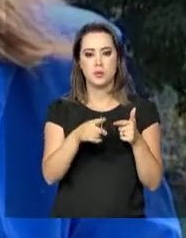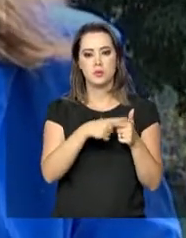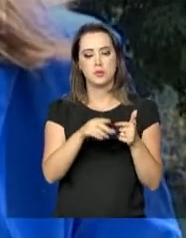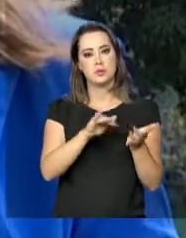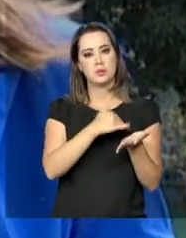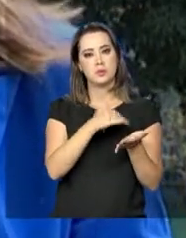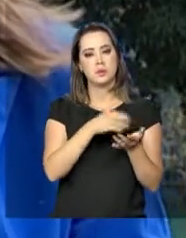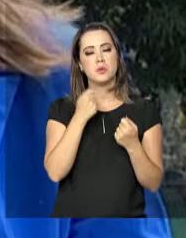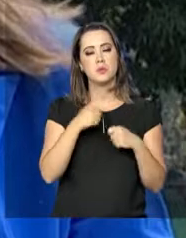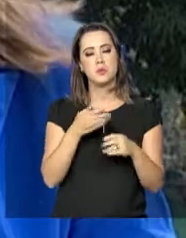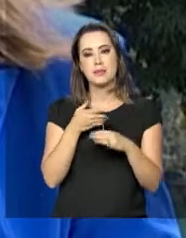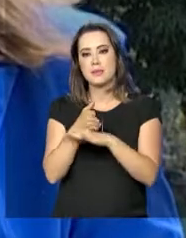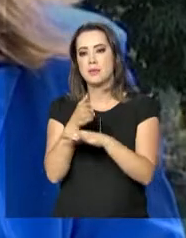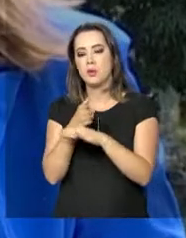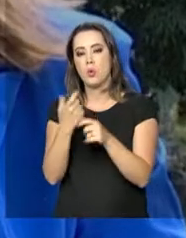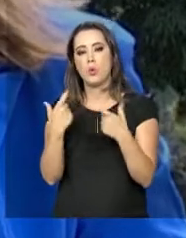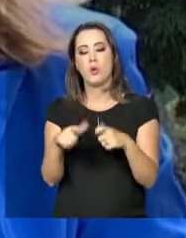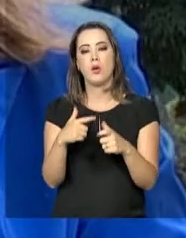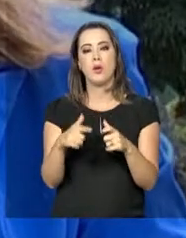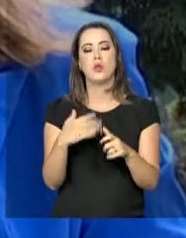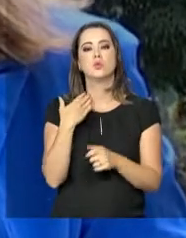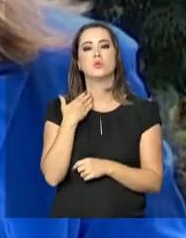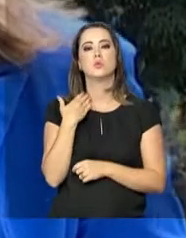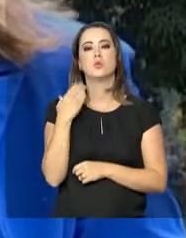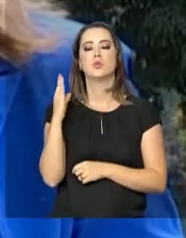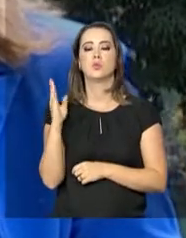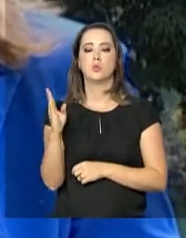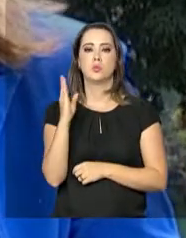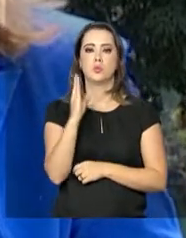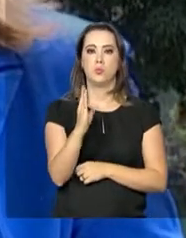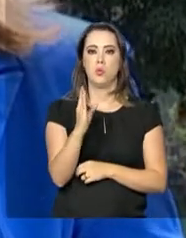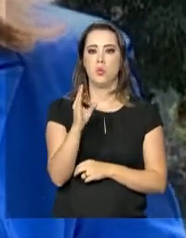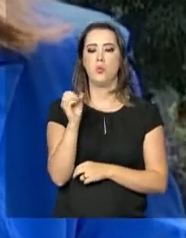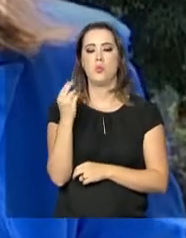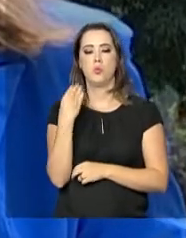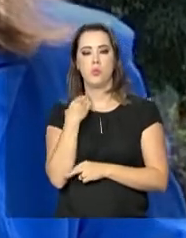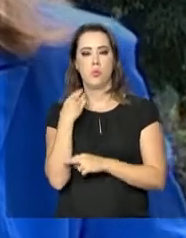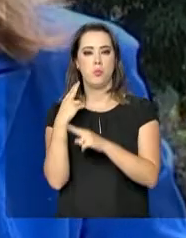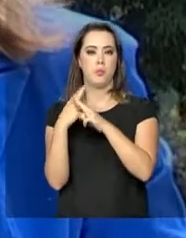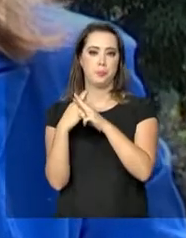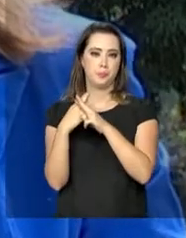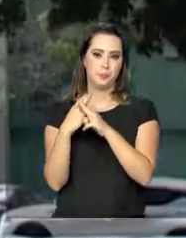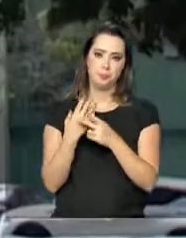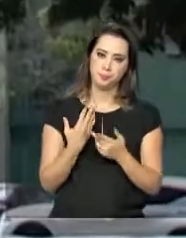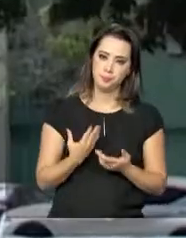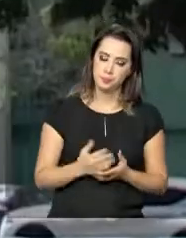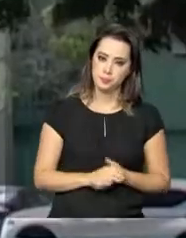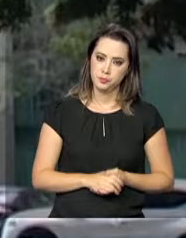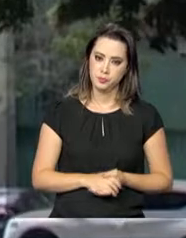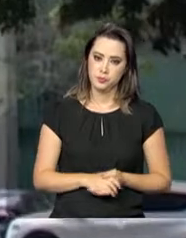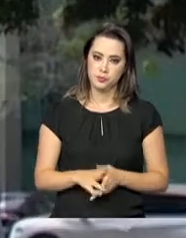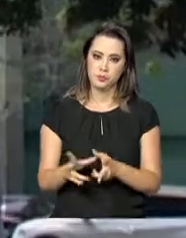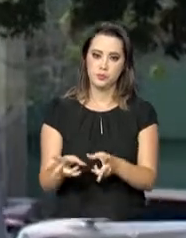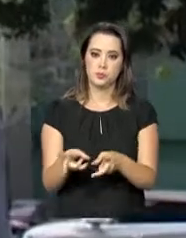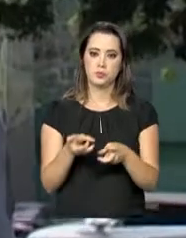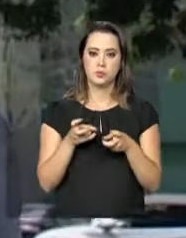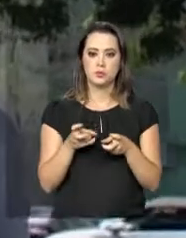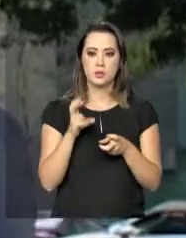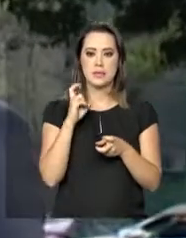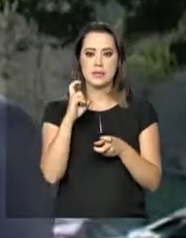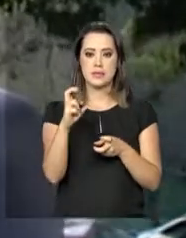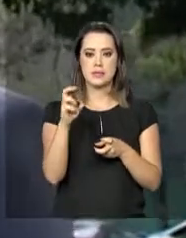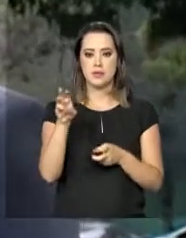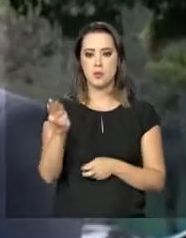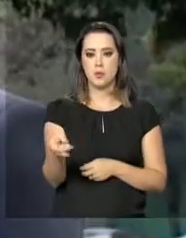e precisam realmente ir às agências da Caixa Econômica Federal e do Banco do Brasil. A gente percebeu que 5 milhões de